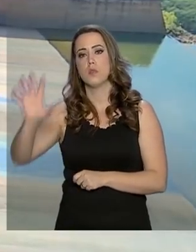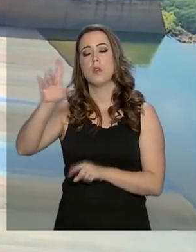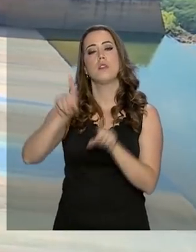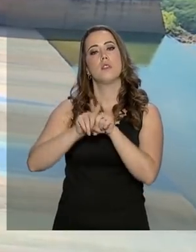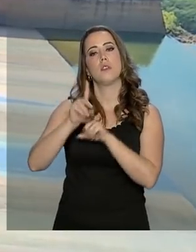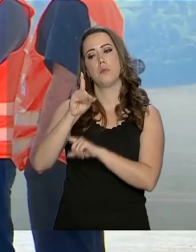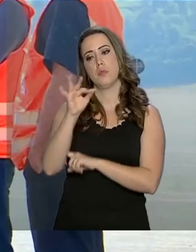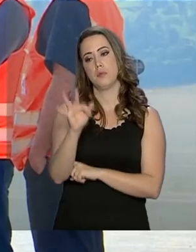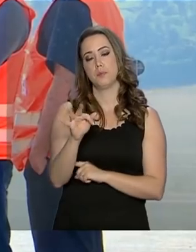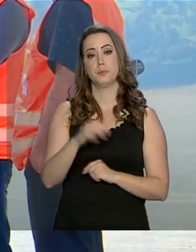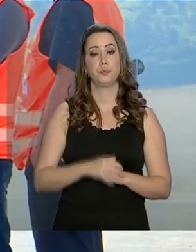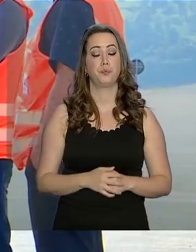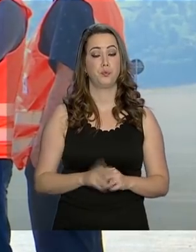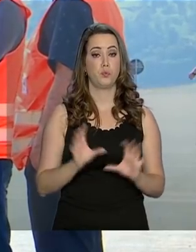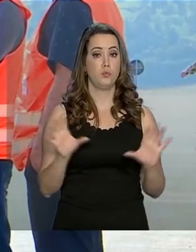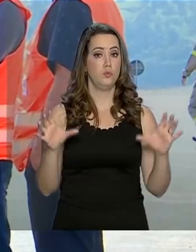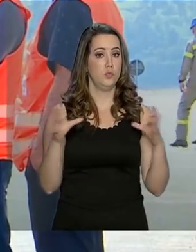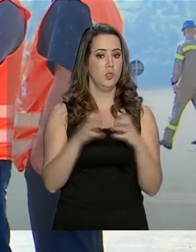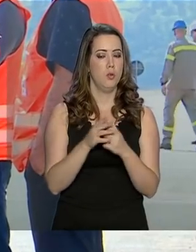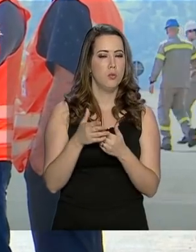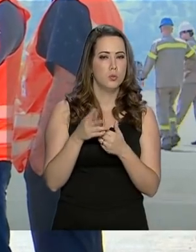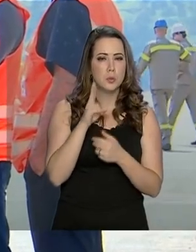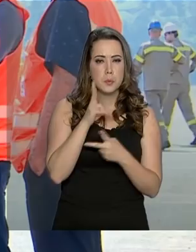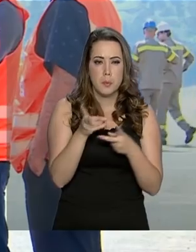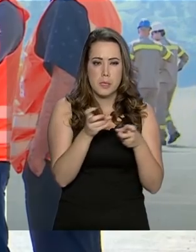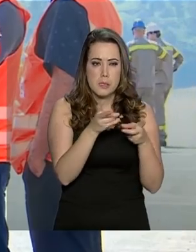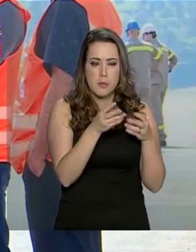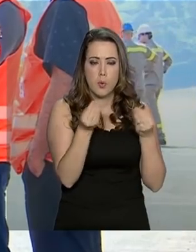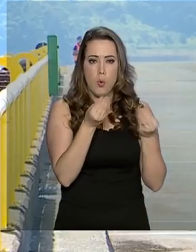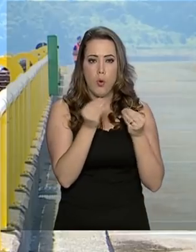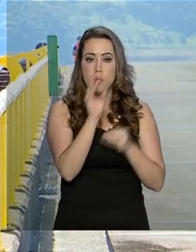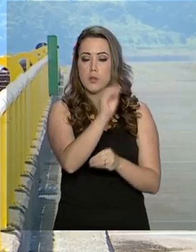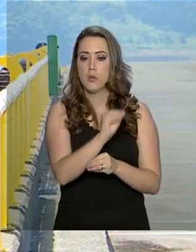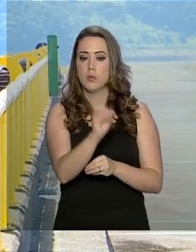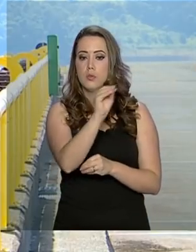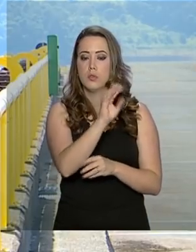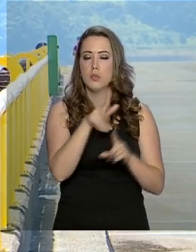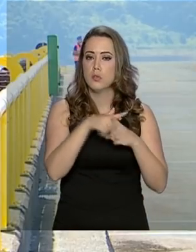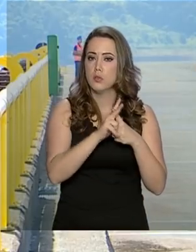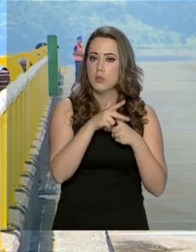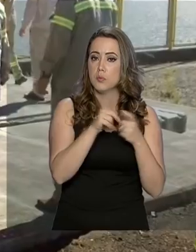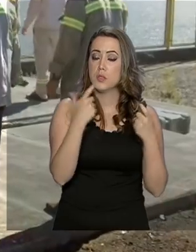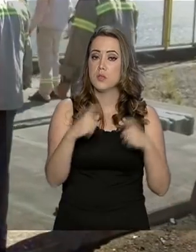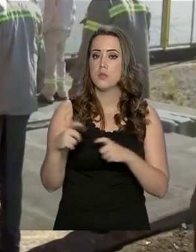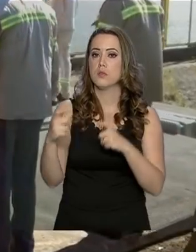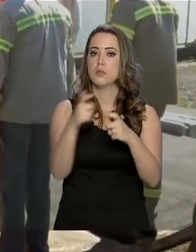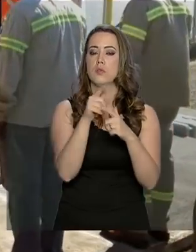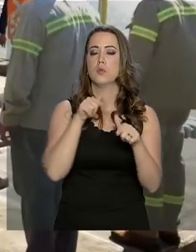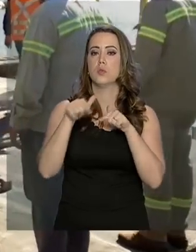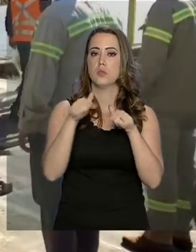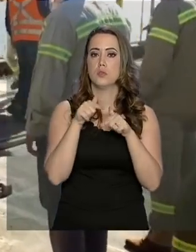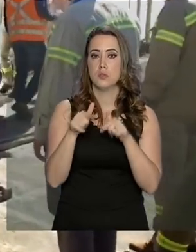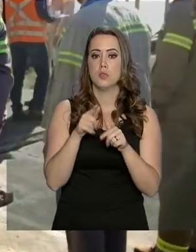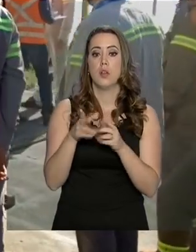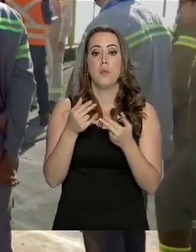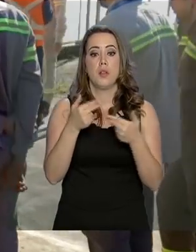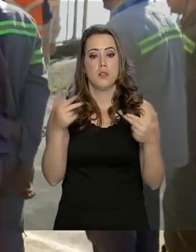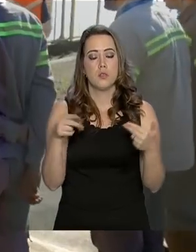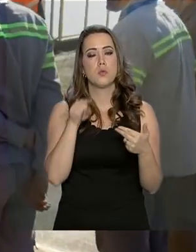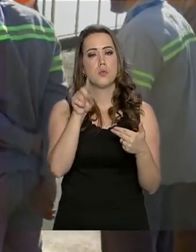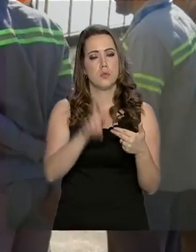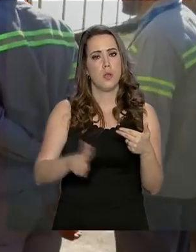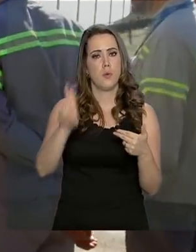no Distrito Federal. Os técnicos observaram o estado de conservação, a manutenção do local e a operação dos instrumentos